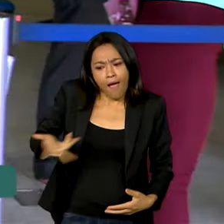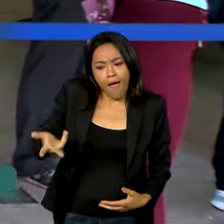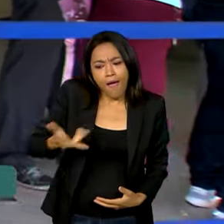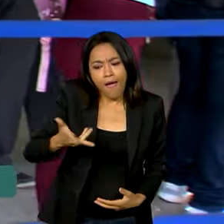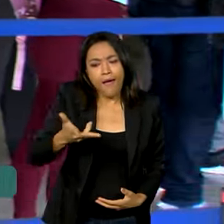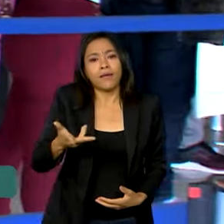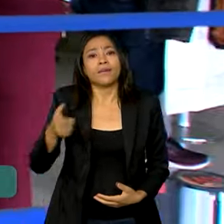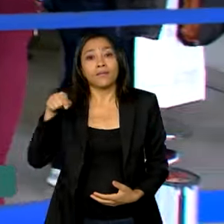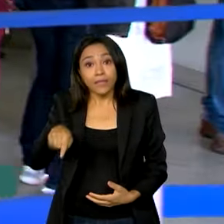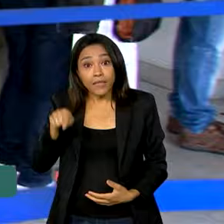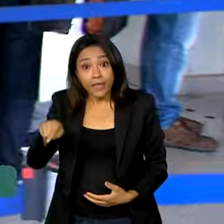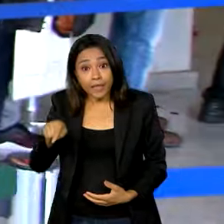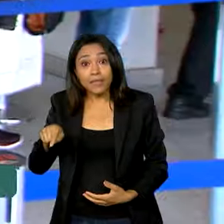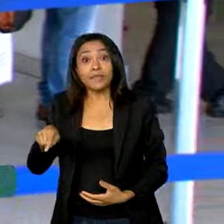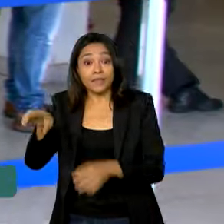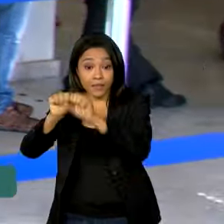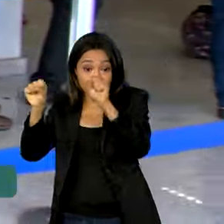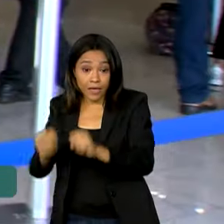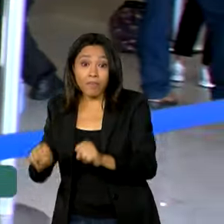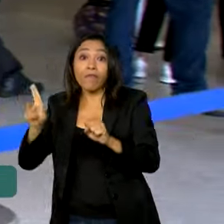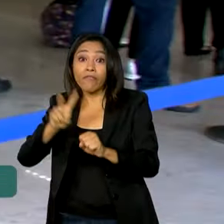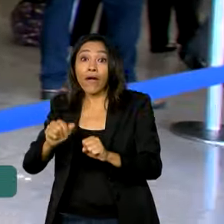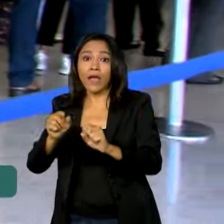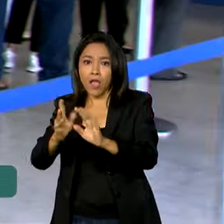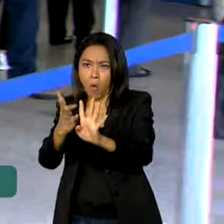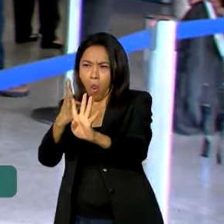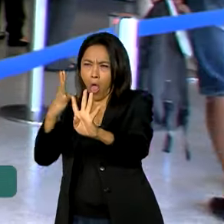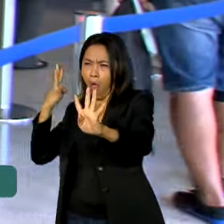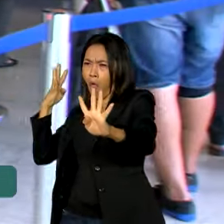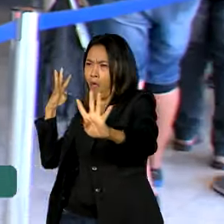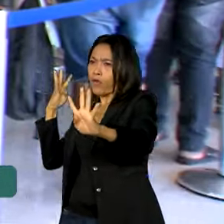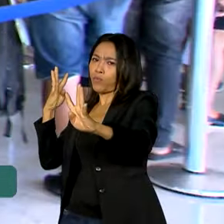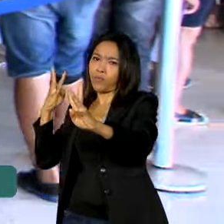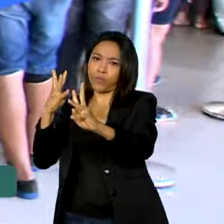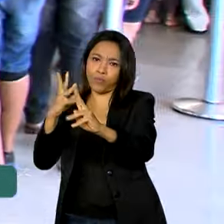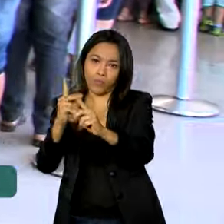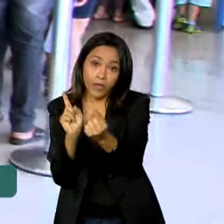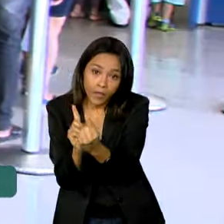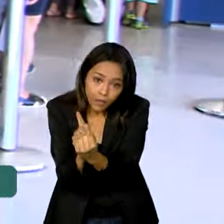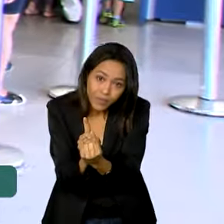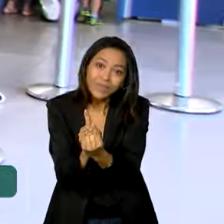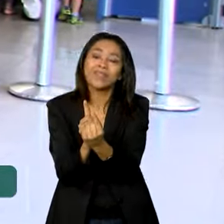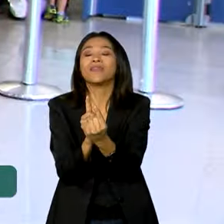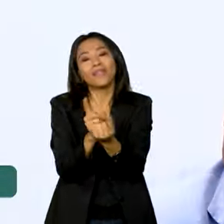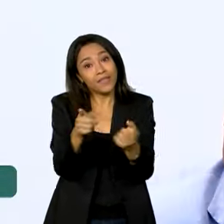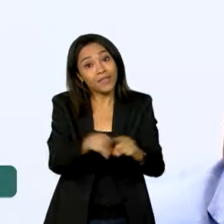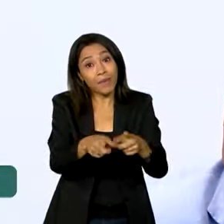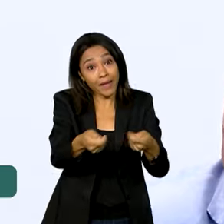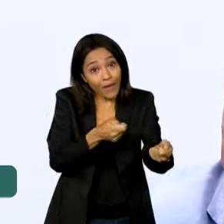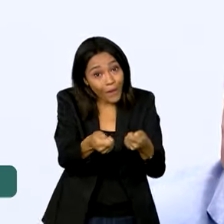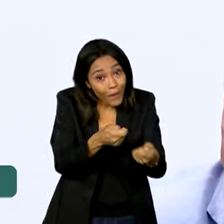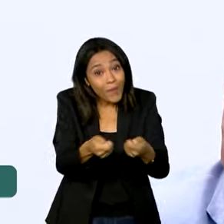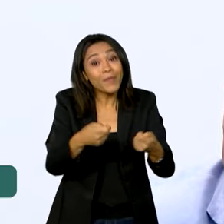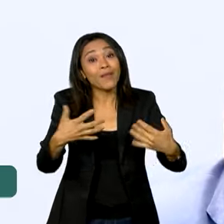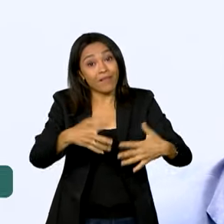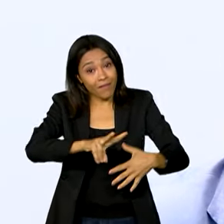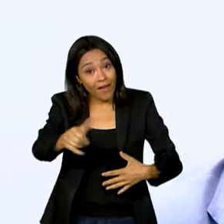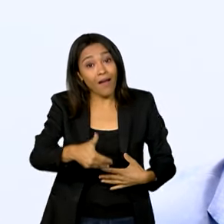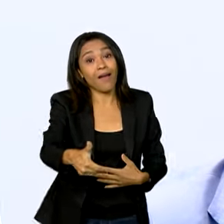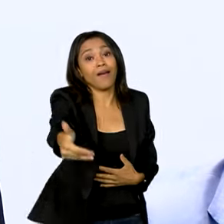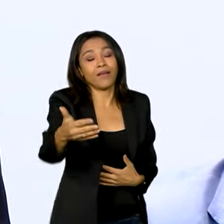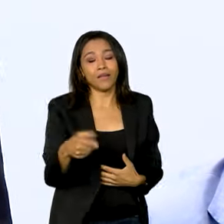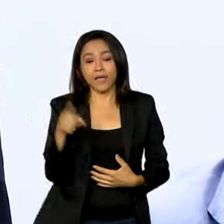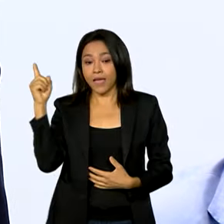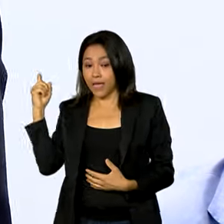ateste médio vai diminuir a fila do INSS e trazer economia para todo o sistema. A gente tinha, em média, quando